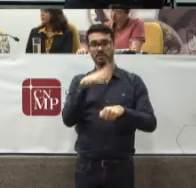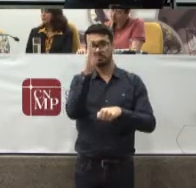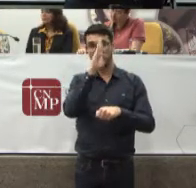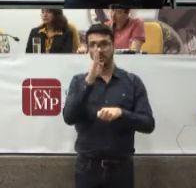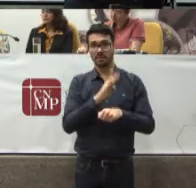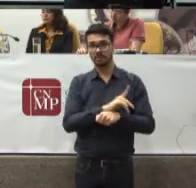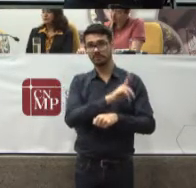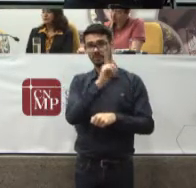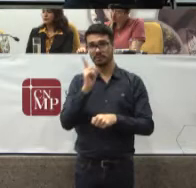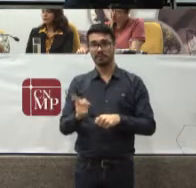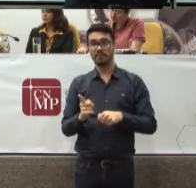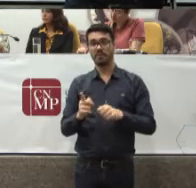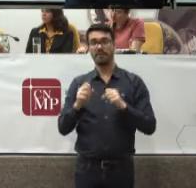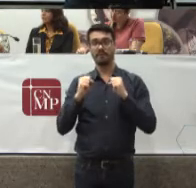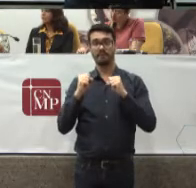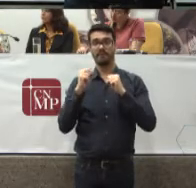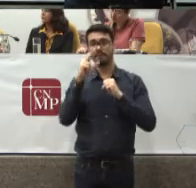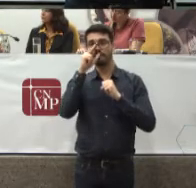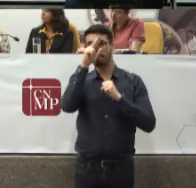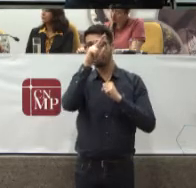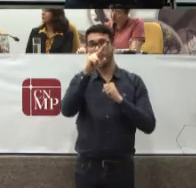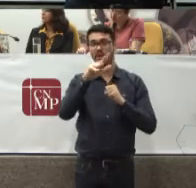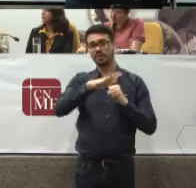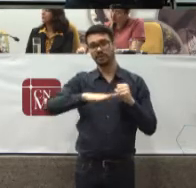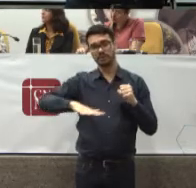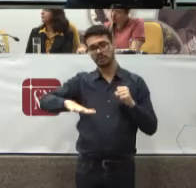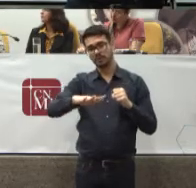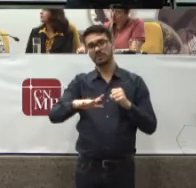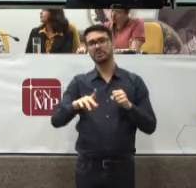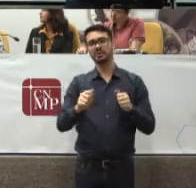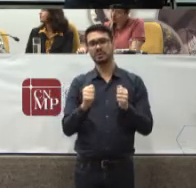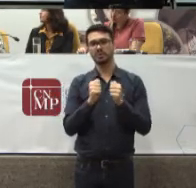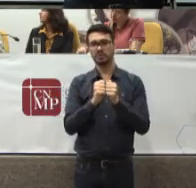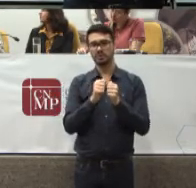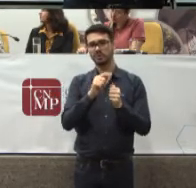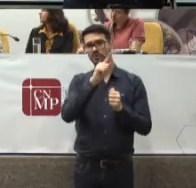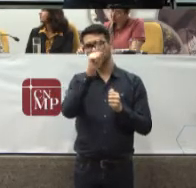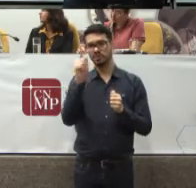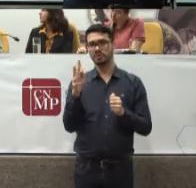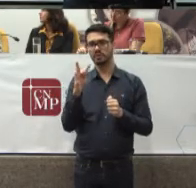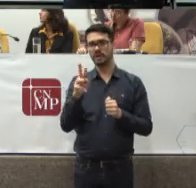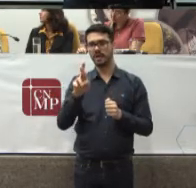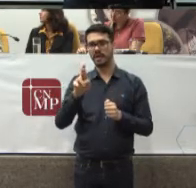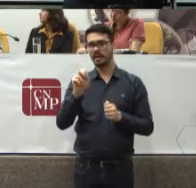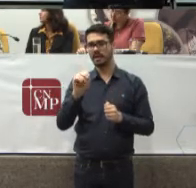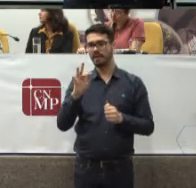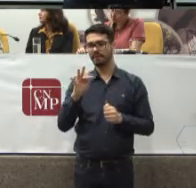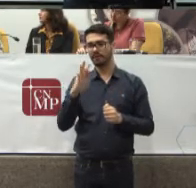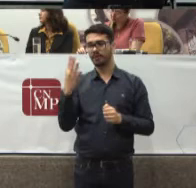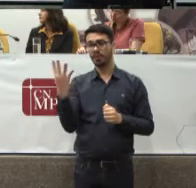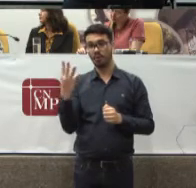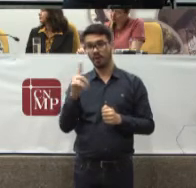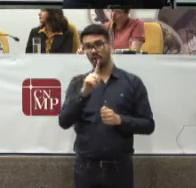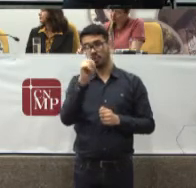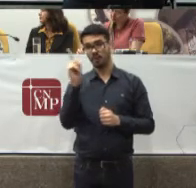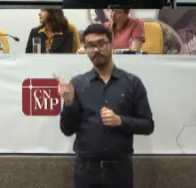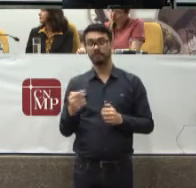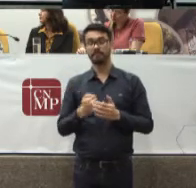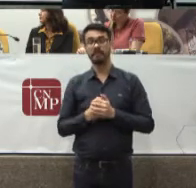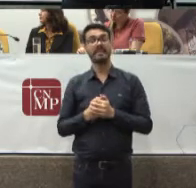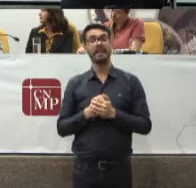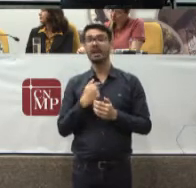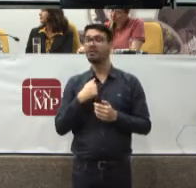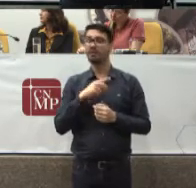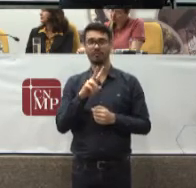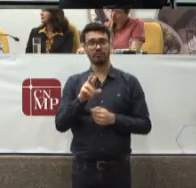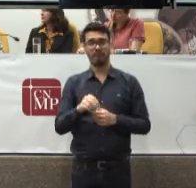atuação Muito forte Nessa área Junto ao Tribunal Regional Federal Da Quarta Região Eu não quero Me alongar Aqui